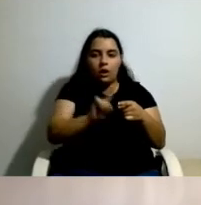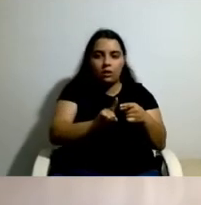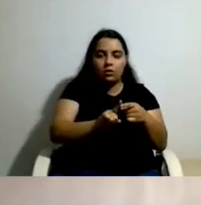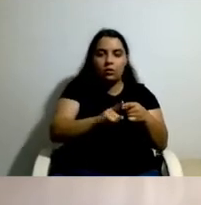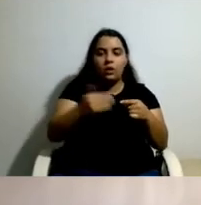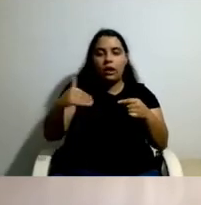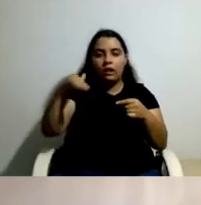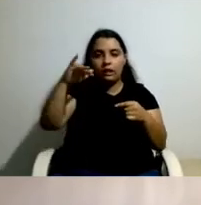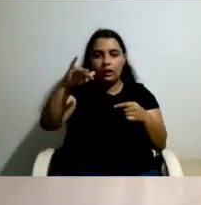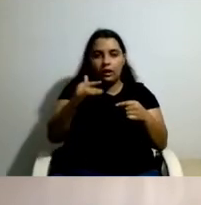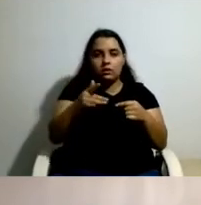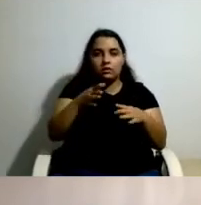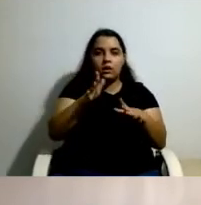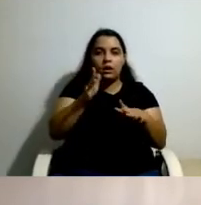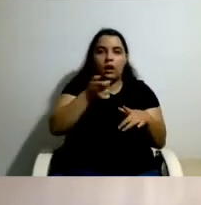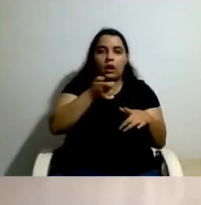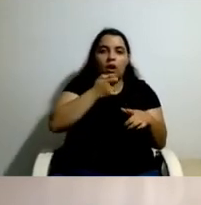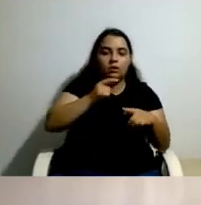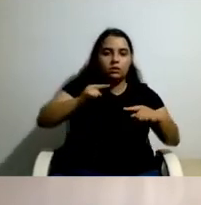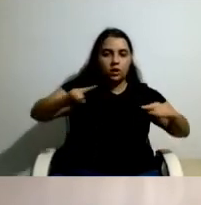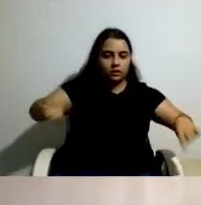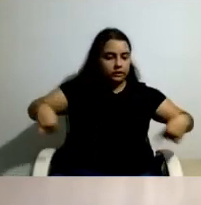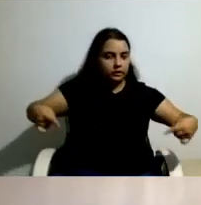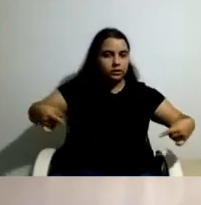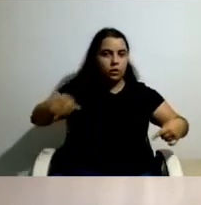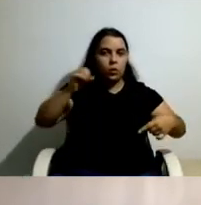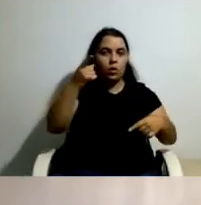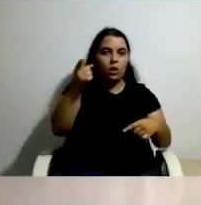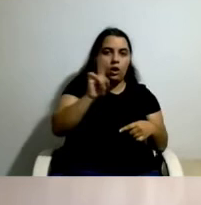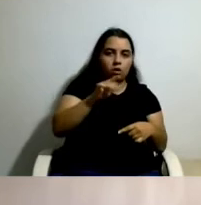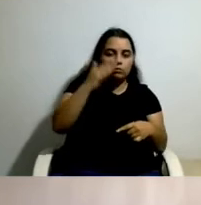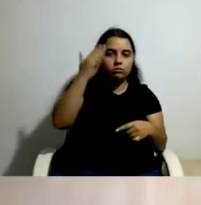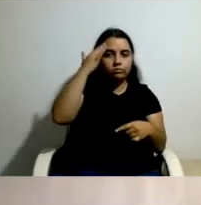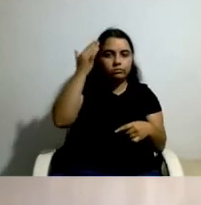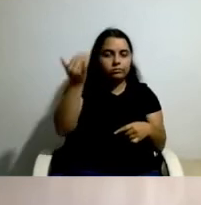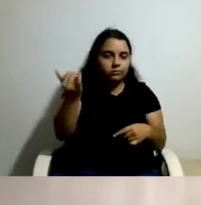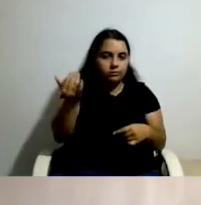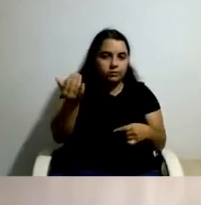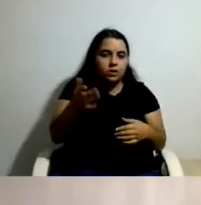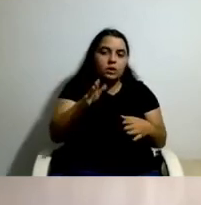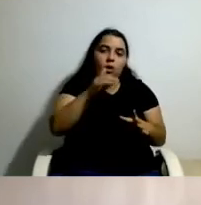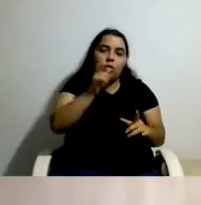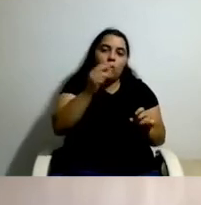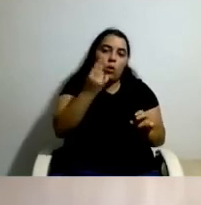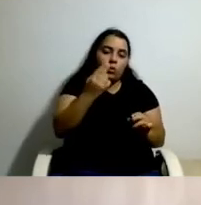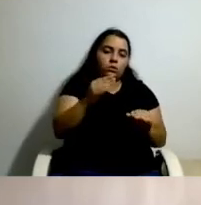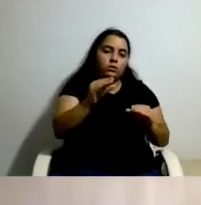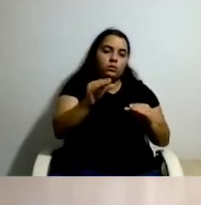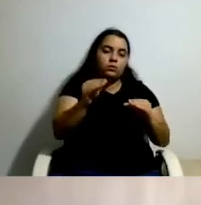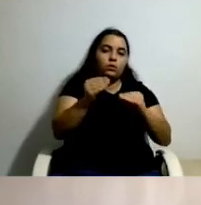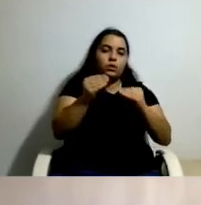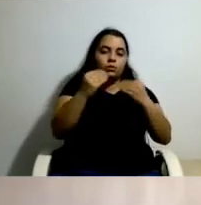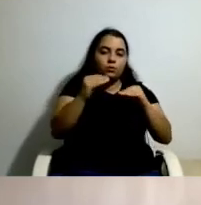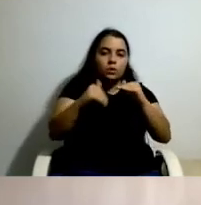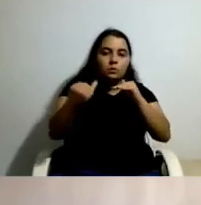deficiência e as características diversas que têm e, portanto, também contribui para reproduzir